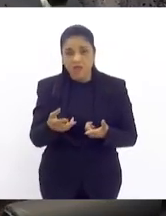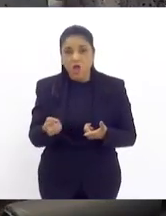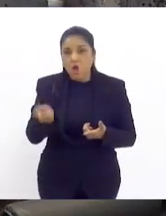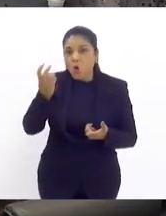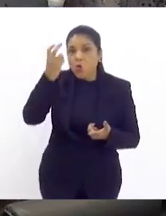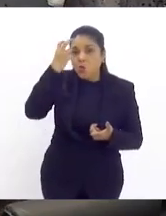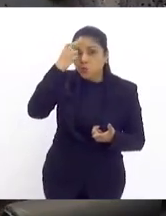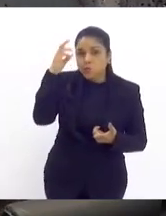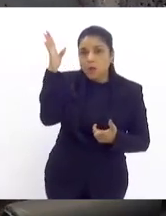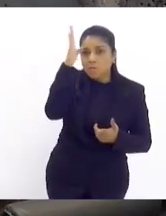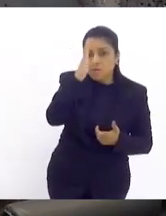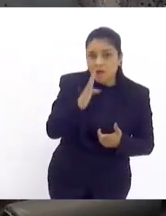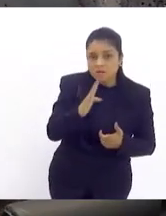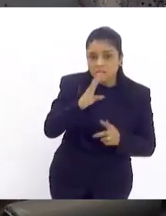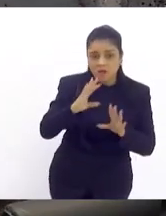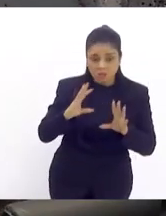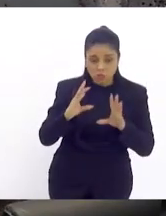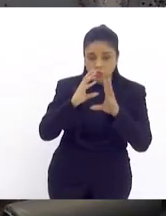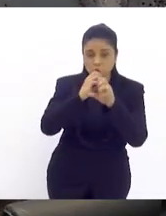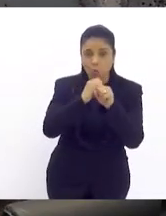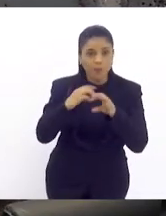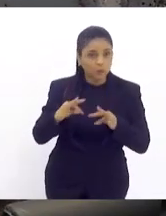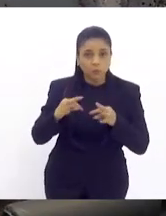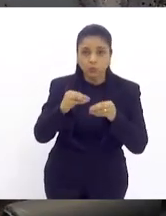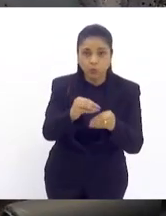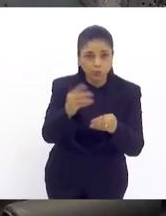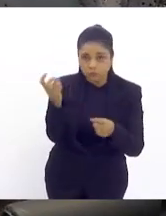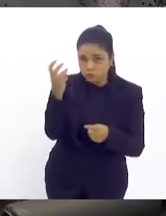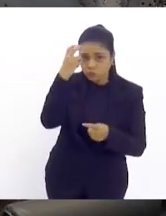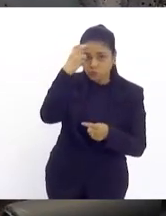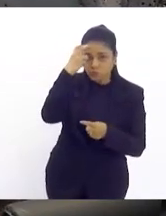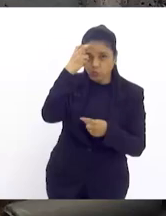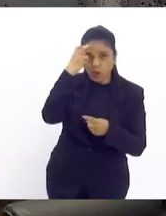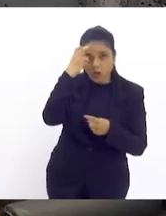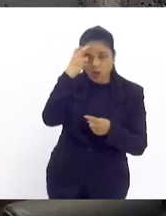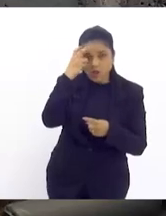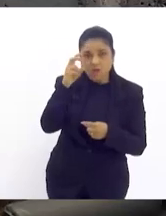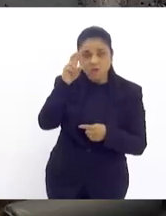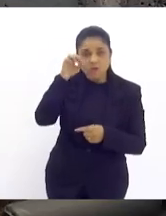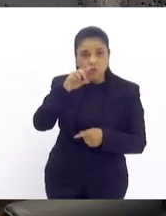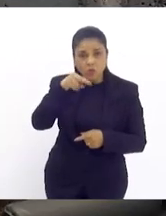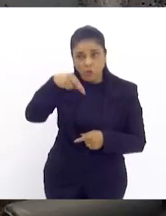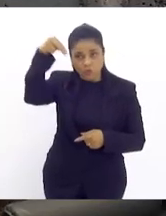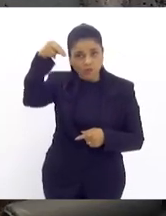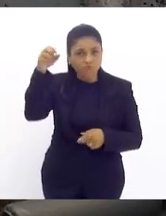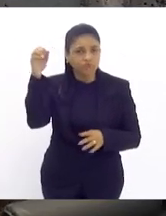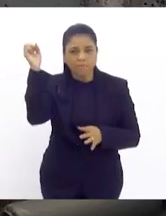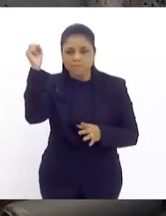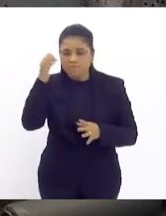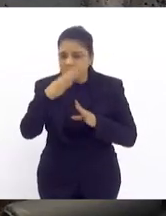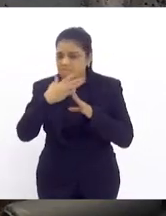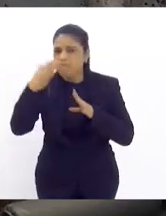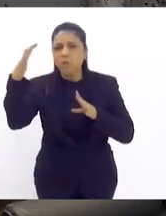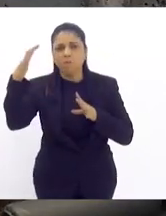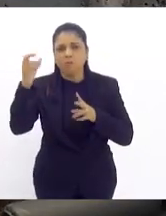brasileira do qual a cultura nordestina tem uma parte vibrante, vibrante, importante.